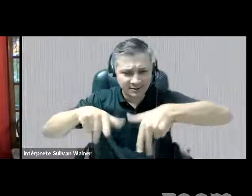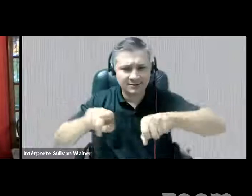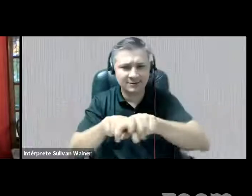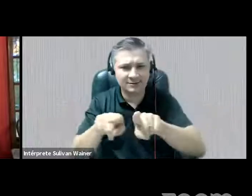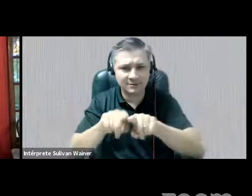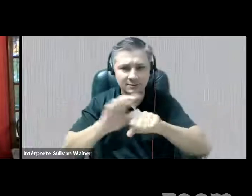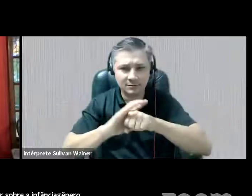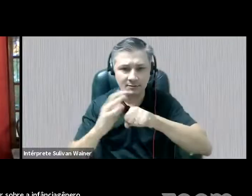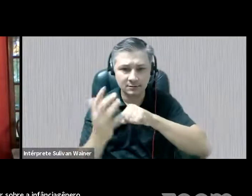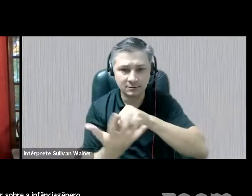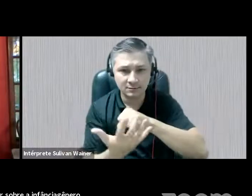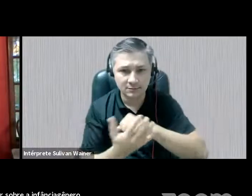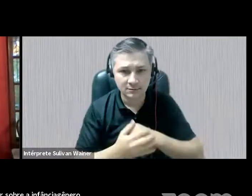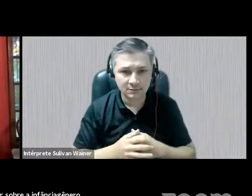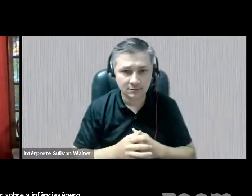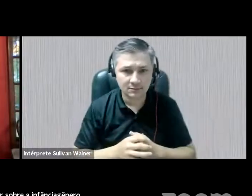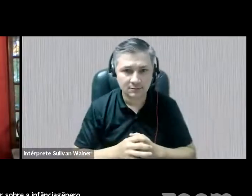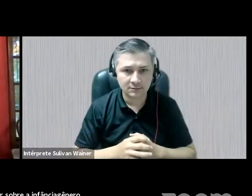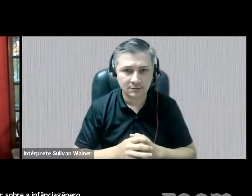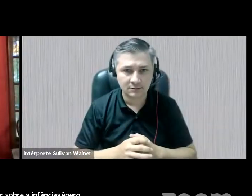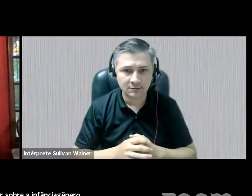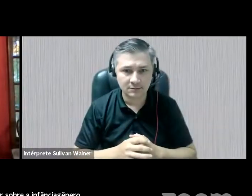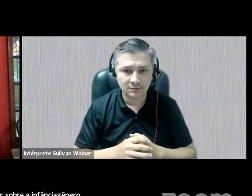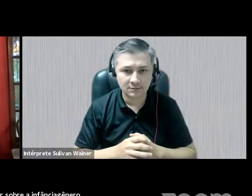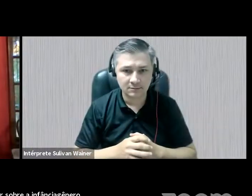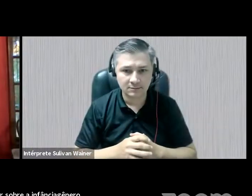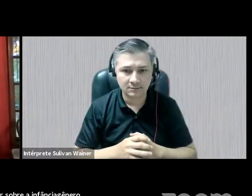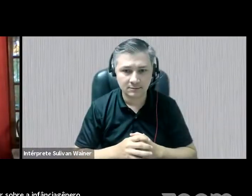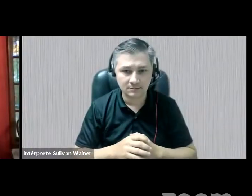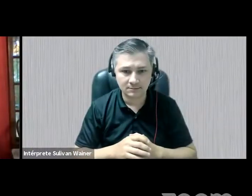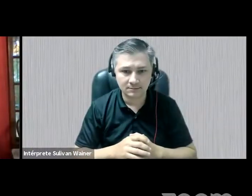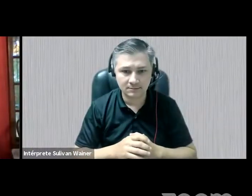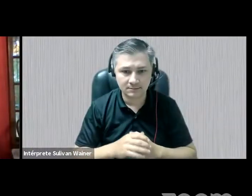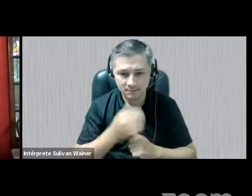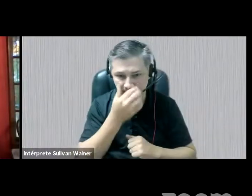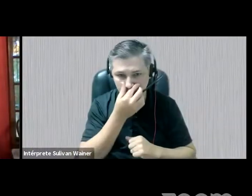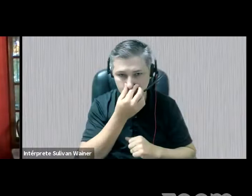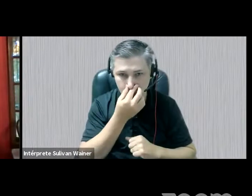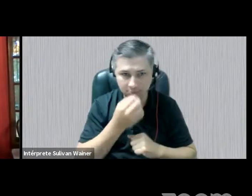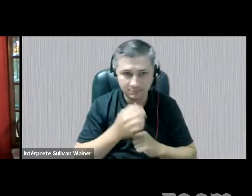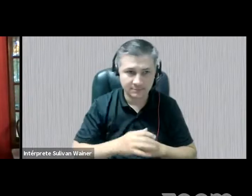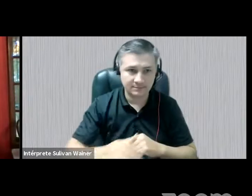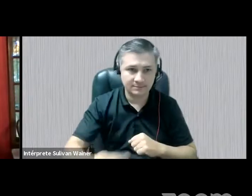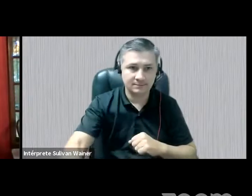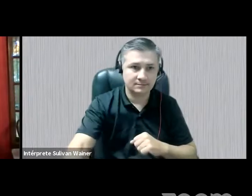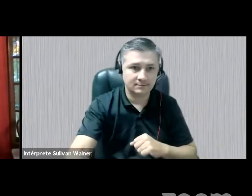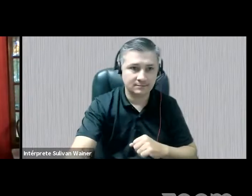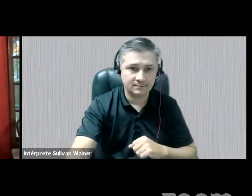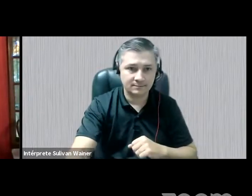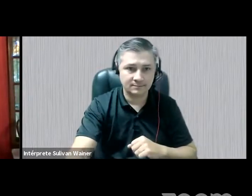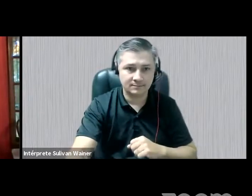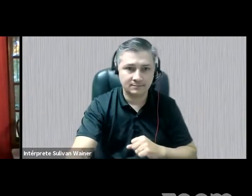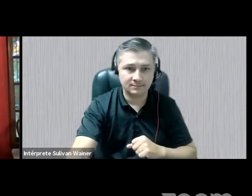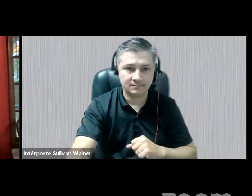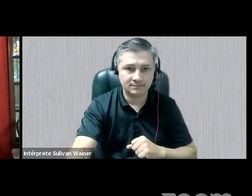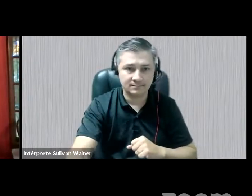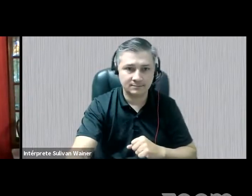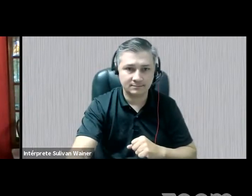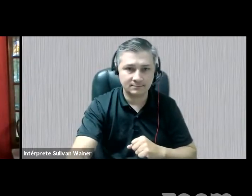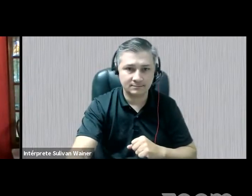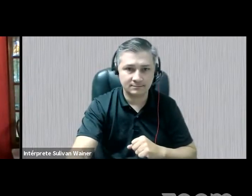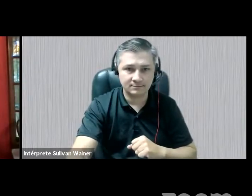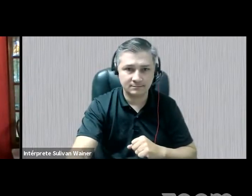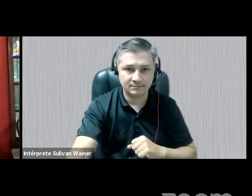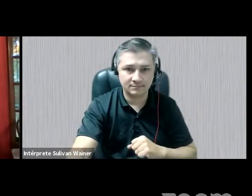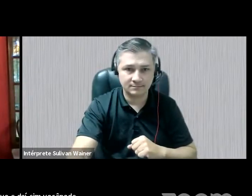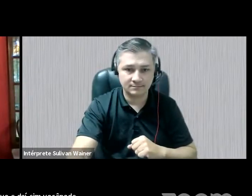Vou esperar um segundinho para a gente ficar ao vivo. E daí, sim, você pode esperar. Ok, aqui